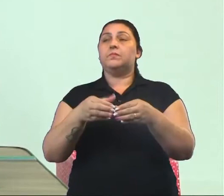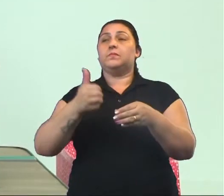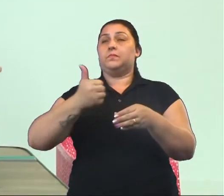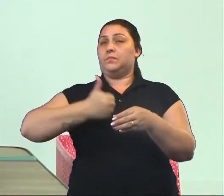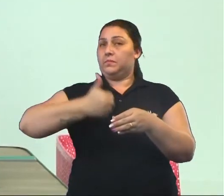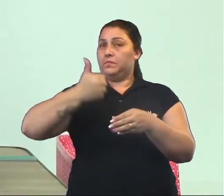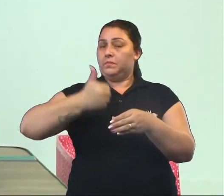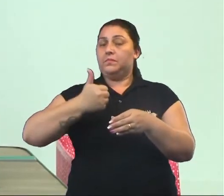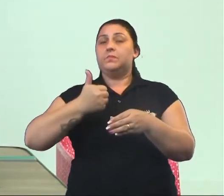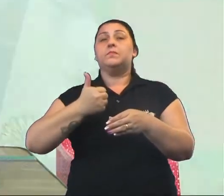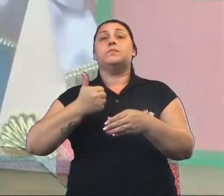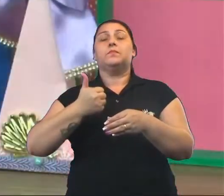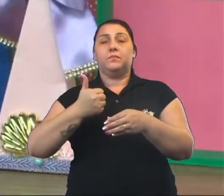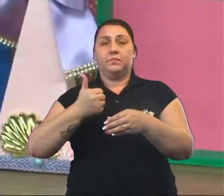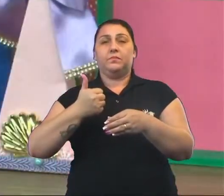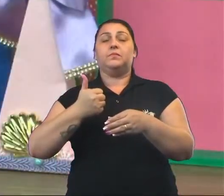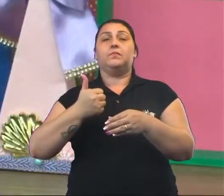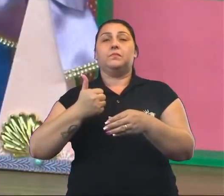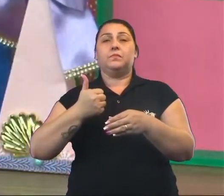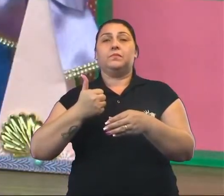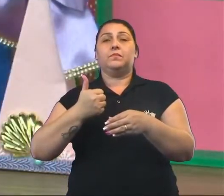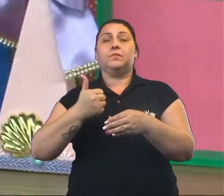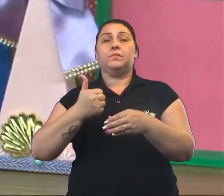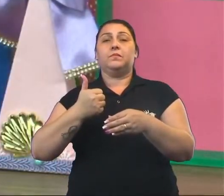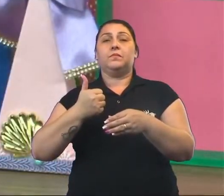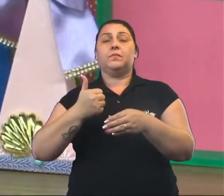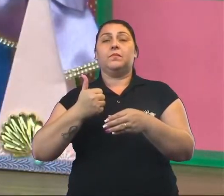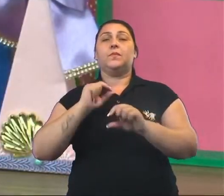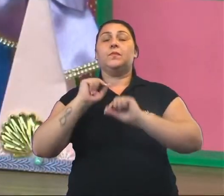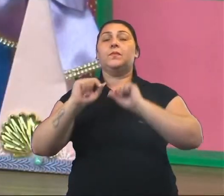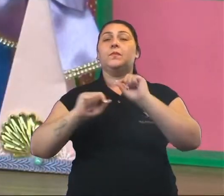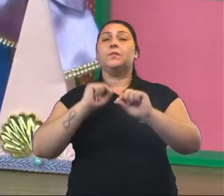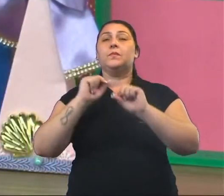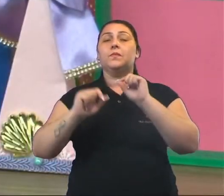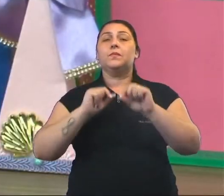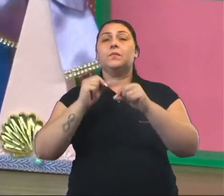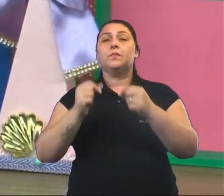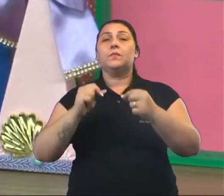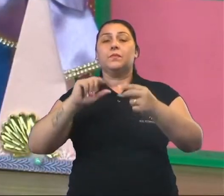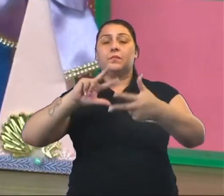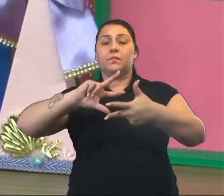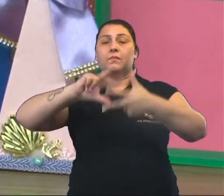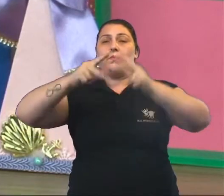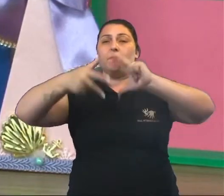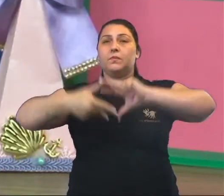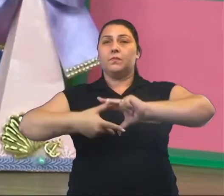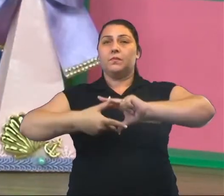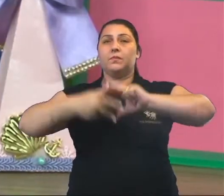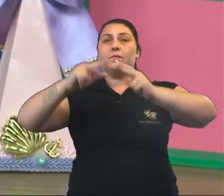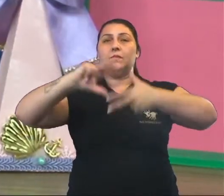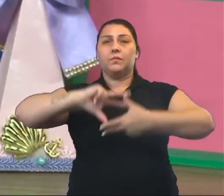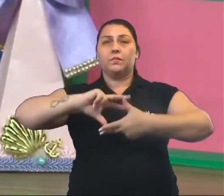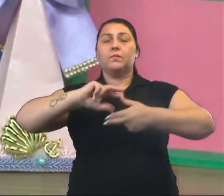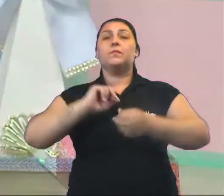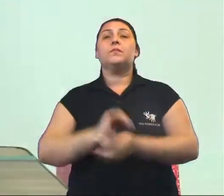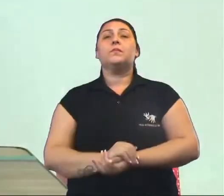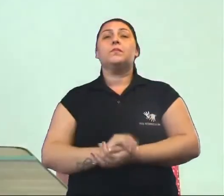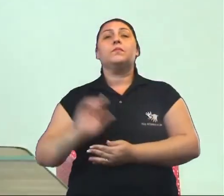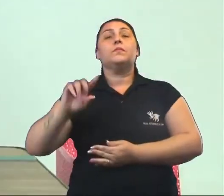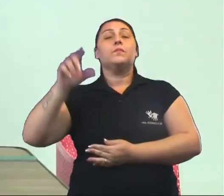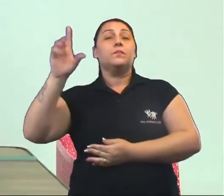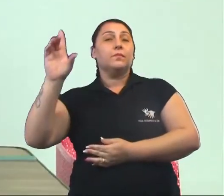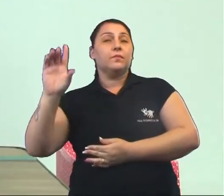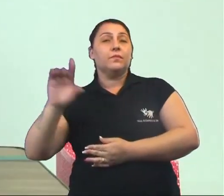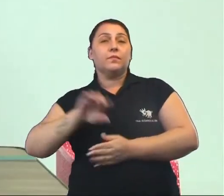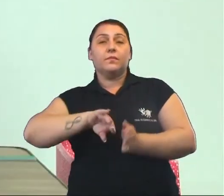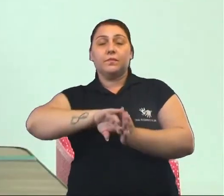grupo aqui nós chamamos de poliedros. Isso mesmo. Aqui estão o grupo dos poliedros. E deste